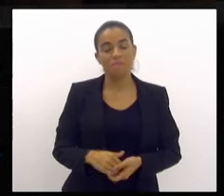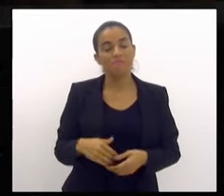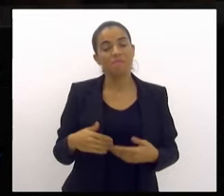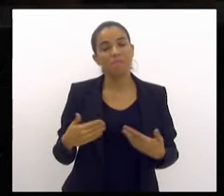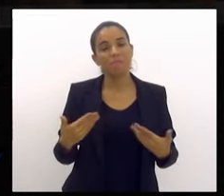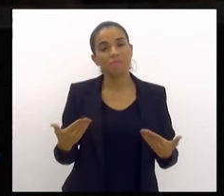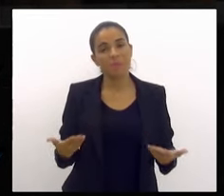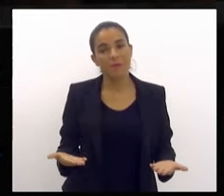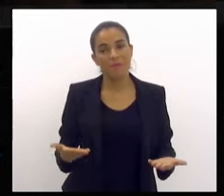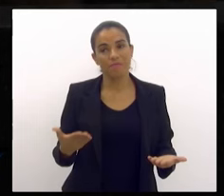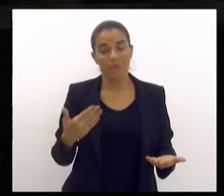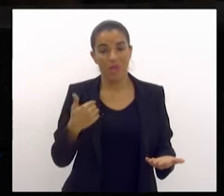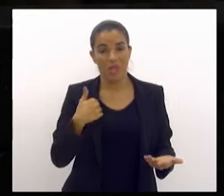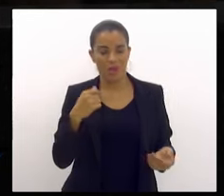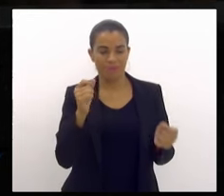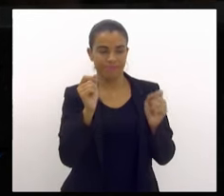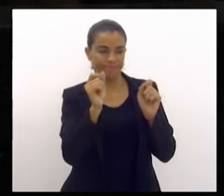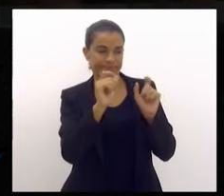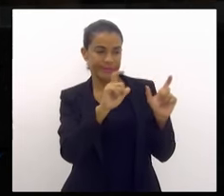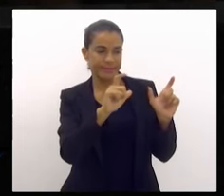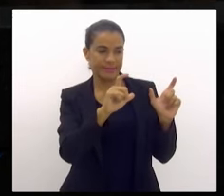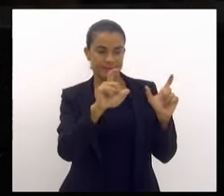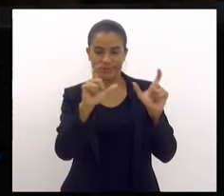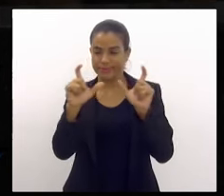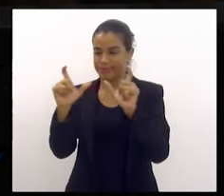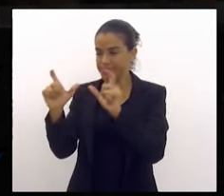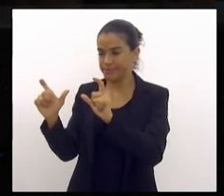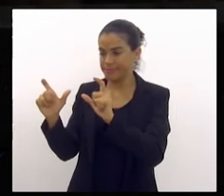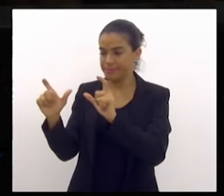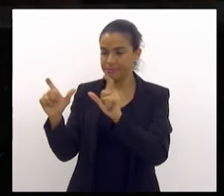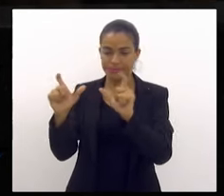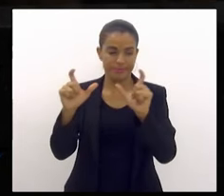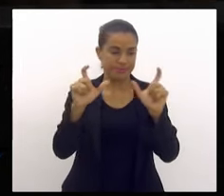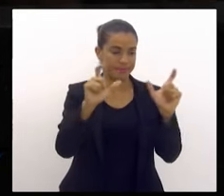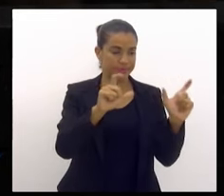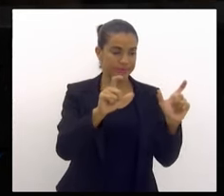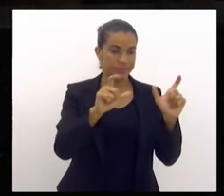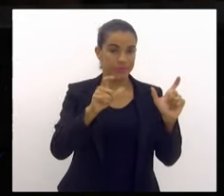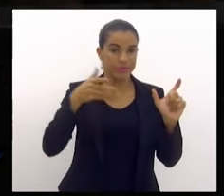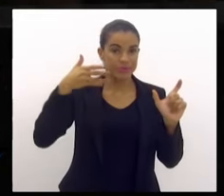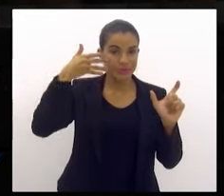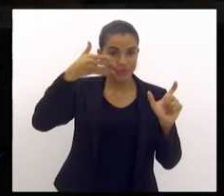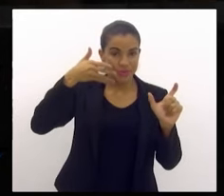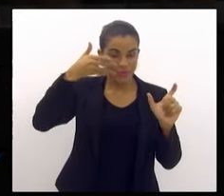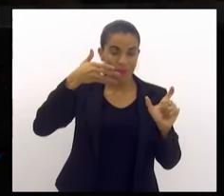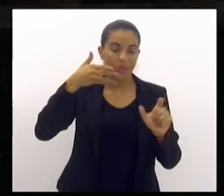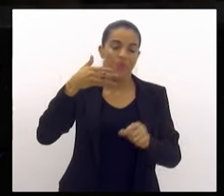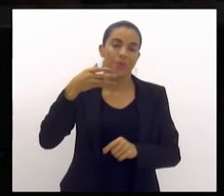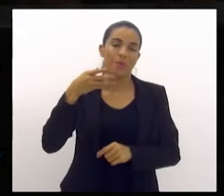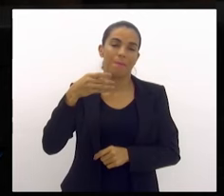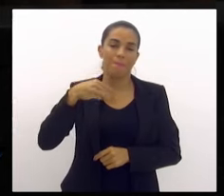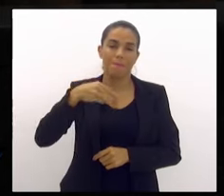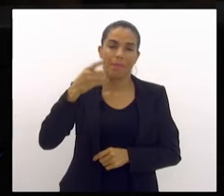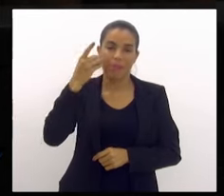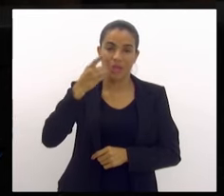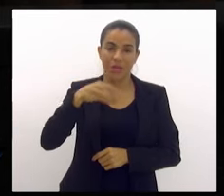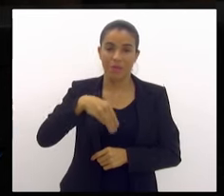atento a um discurso do deputado Márcio Galberto